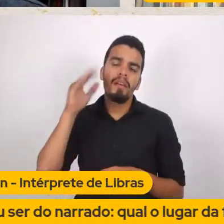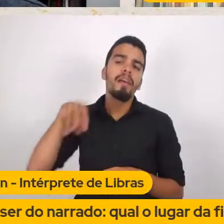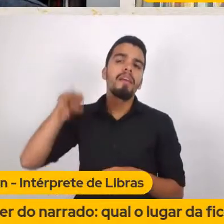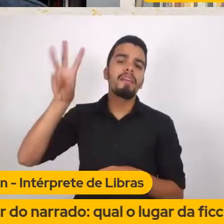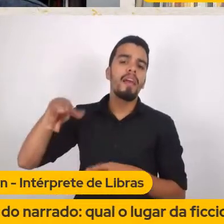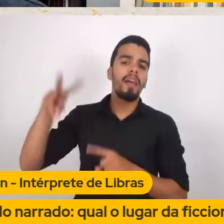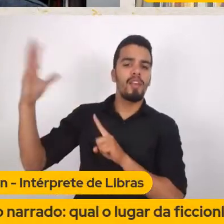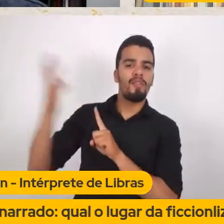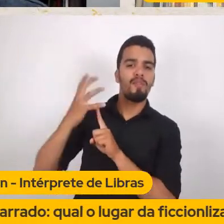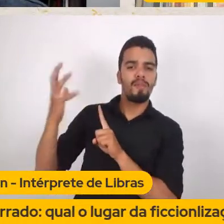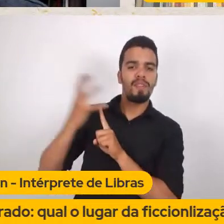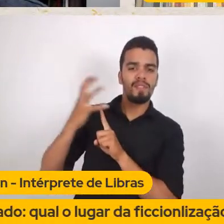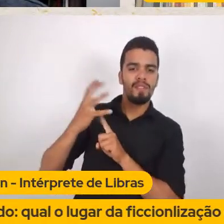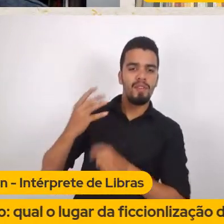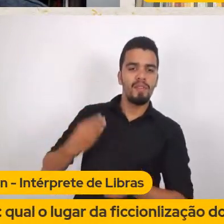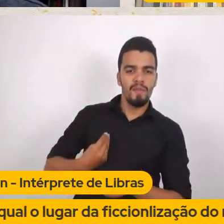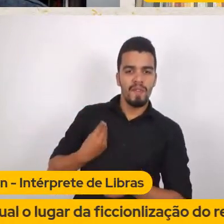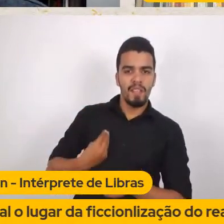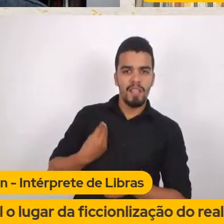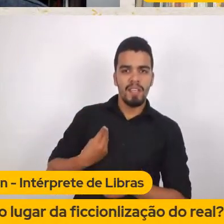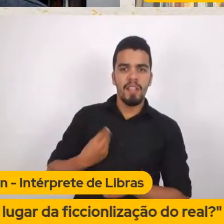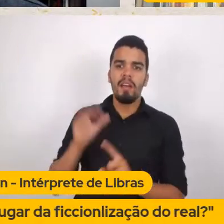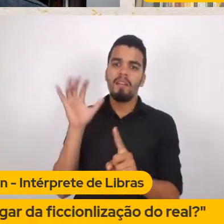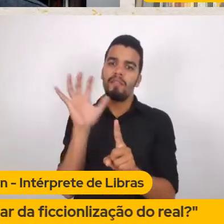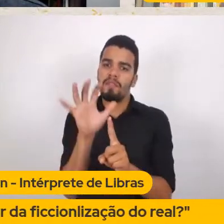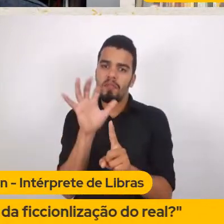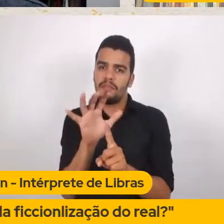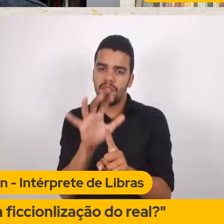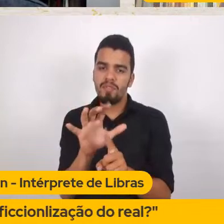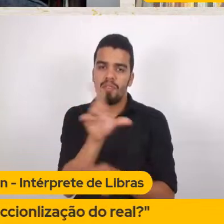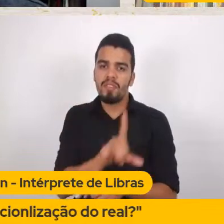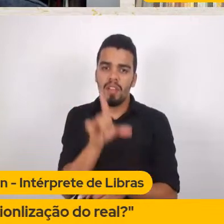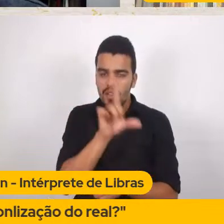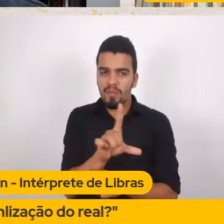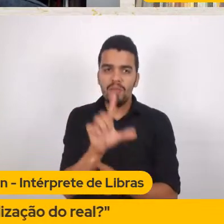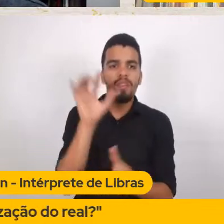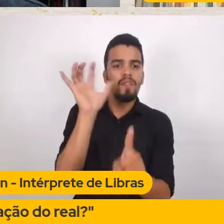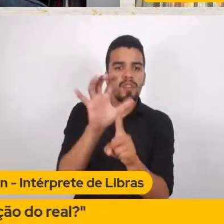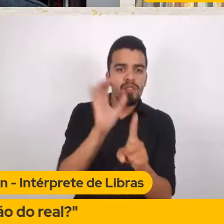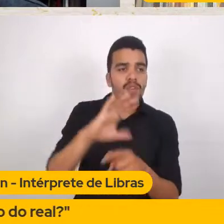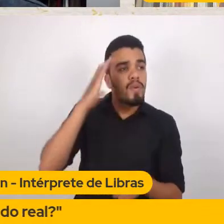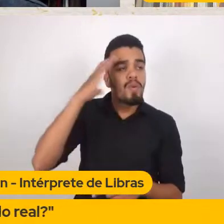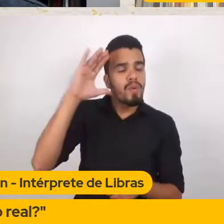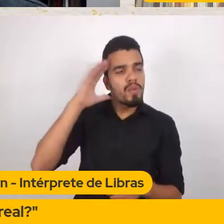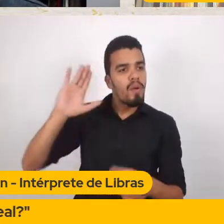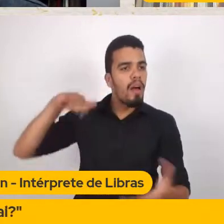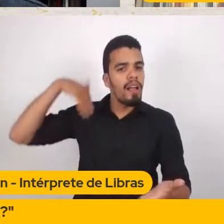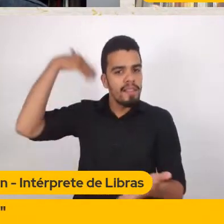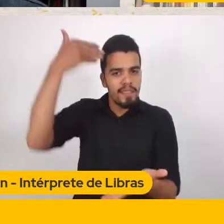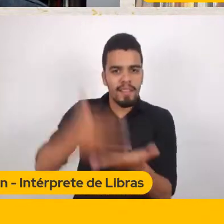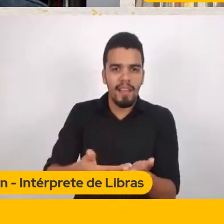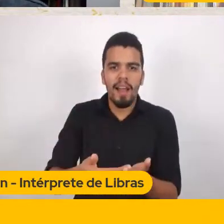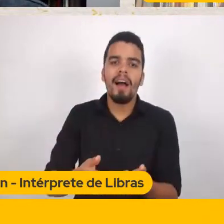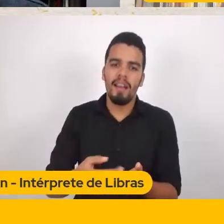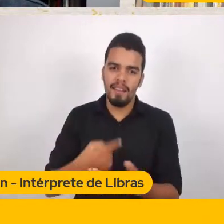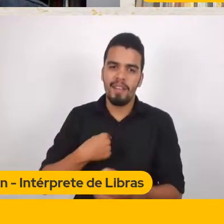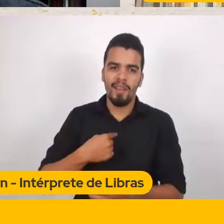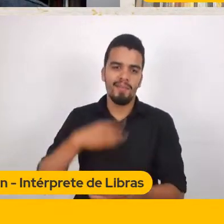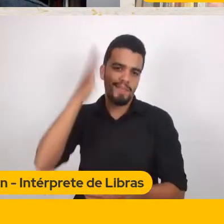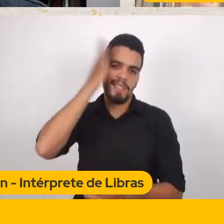quem narrou A minha literatura E quem me disse O que era cultura Até aqui Então eu vou entender entender O